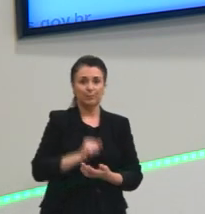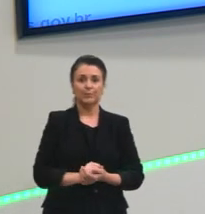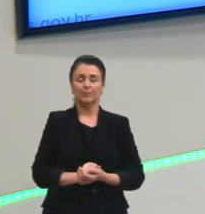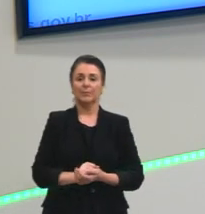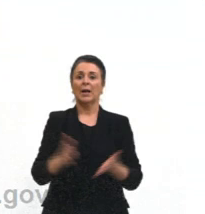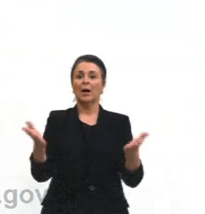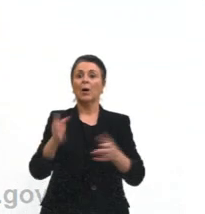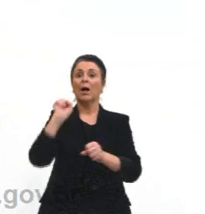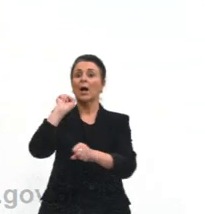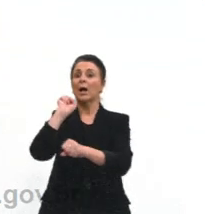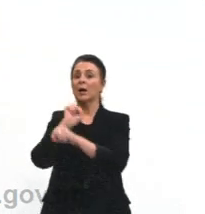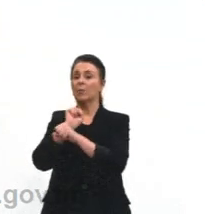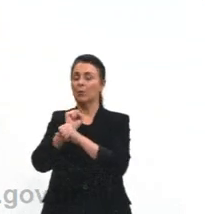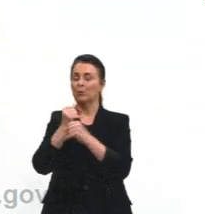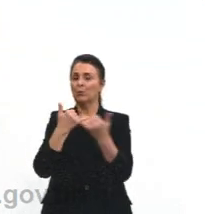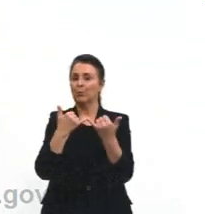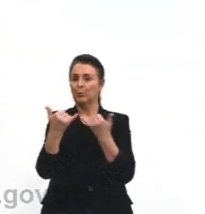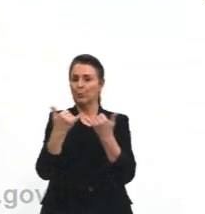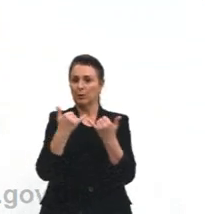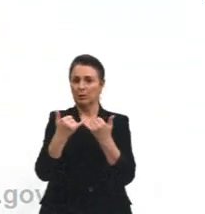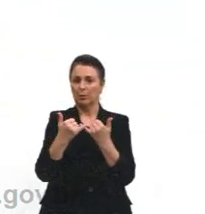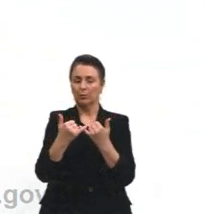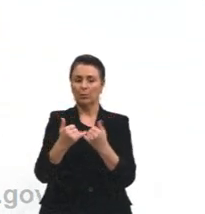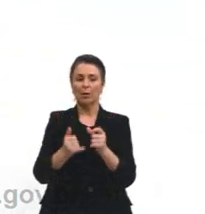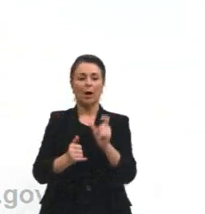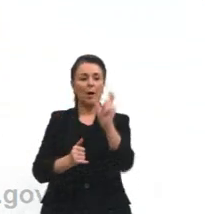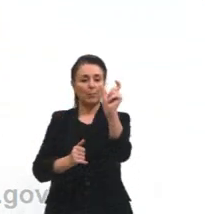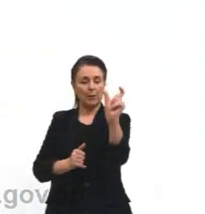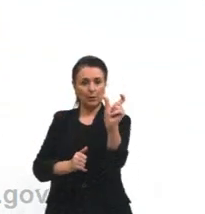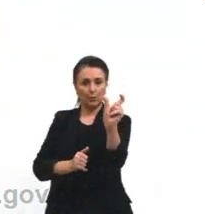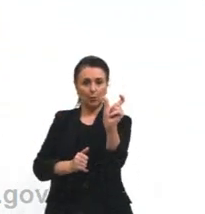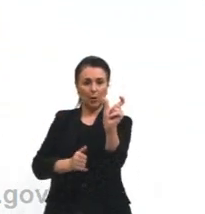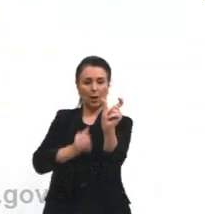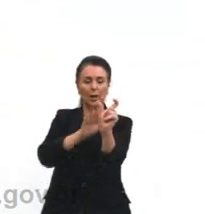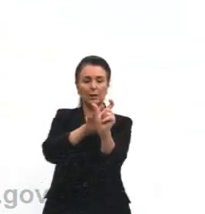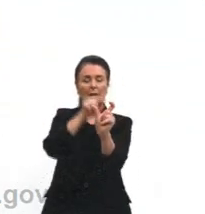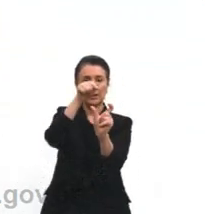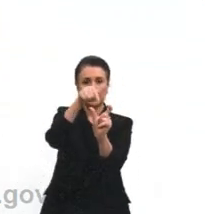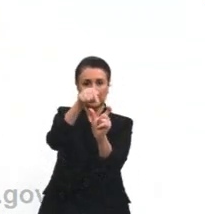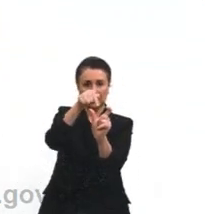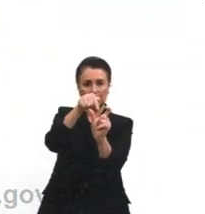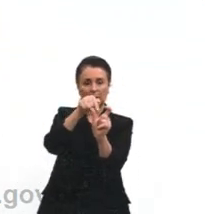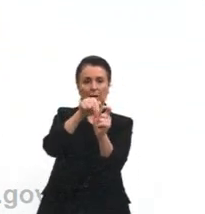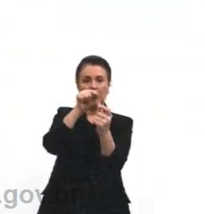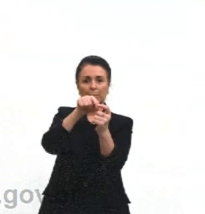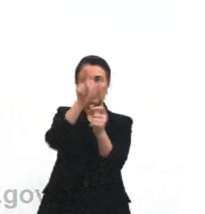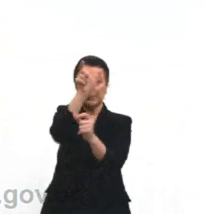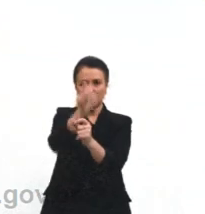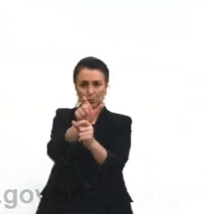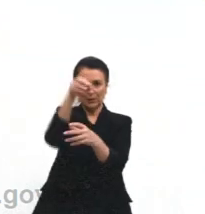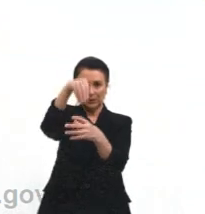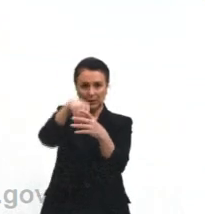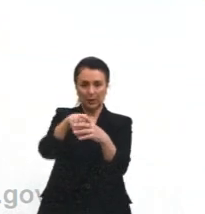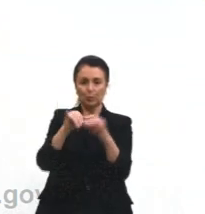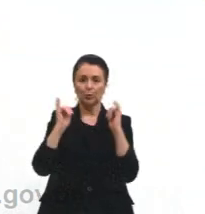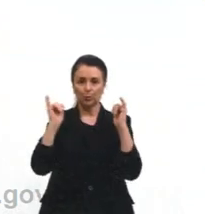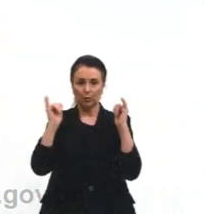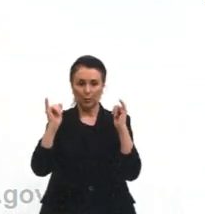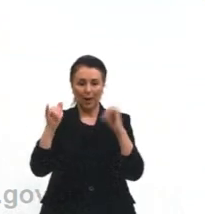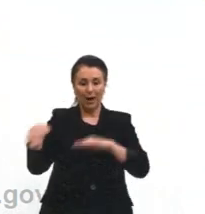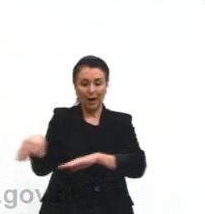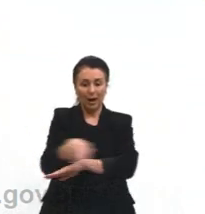Repouso. Por exemplo, uma pessoa dentro de um ônibus em movimento está em movimento em relação à rua.